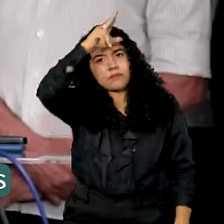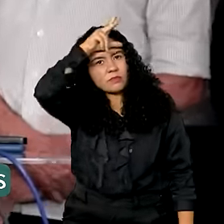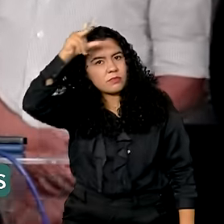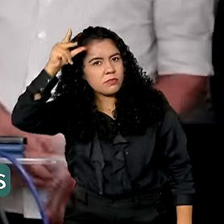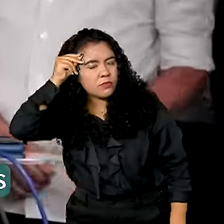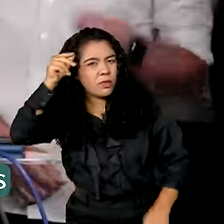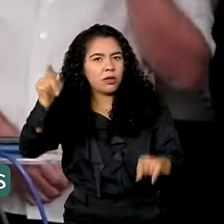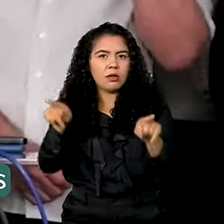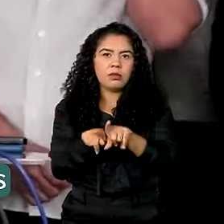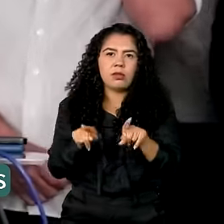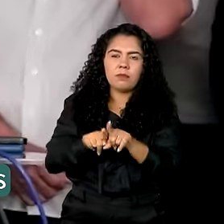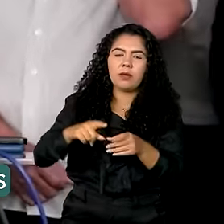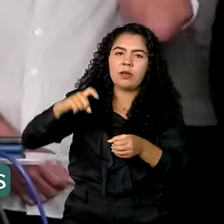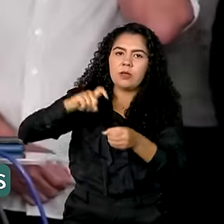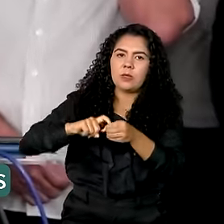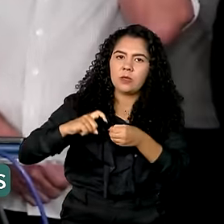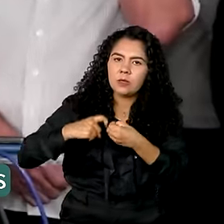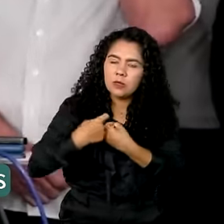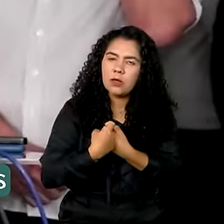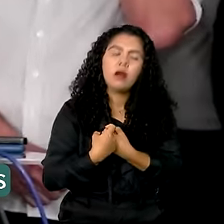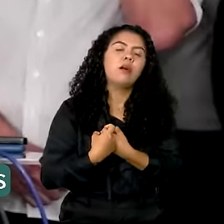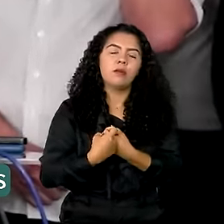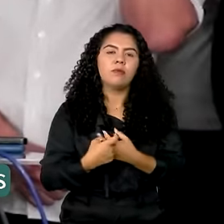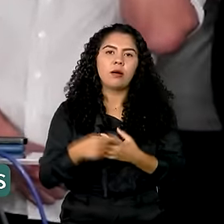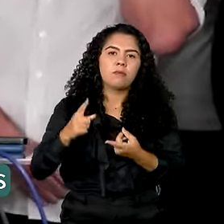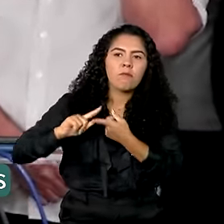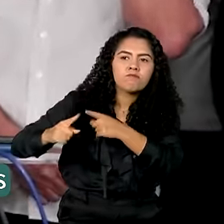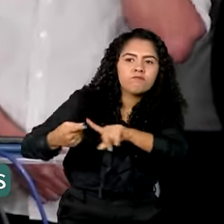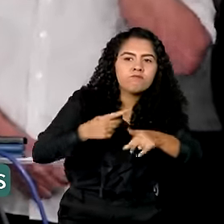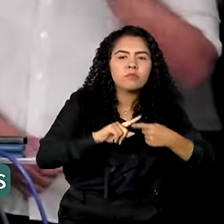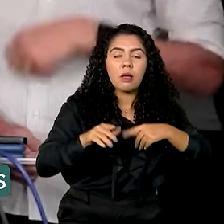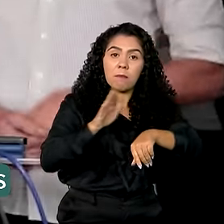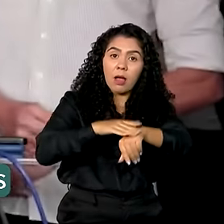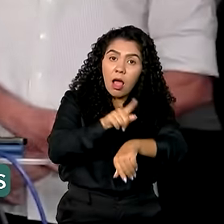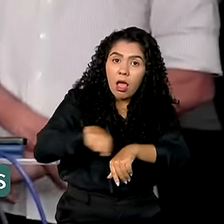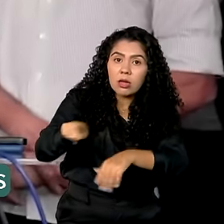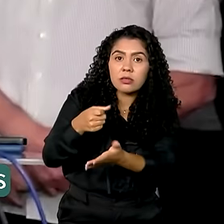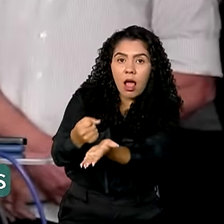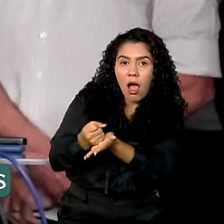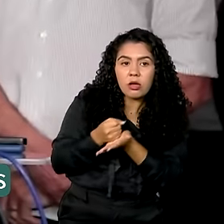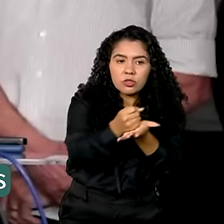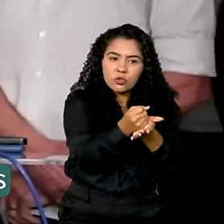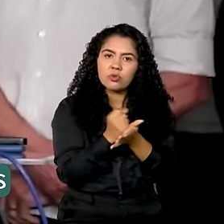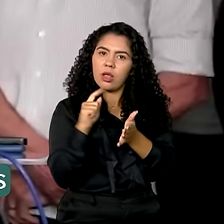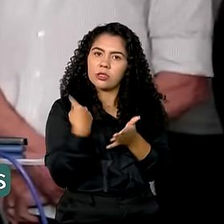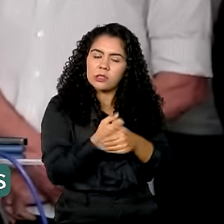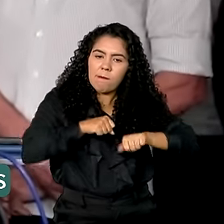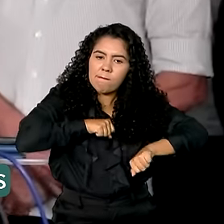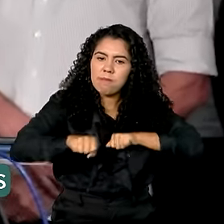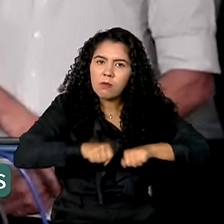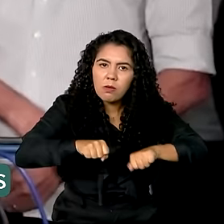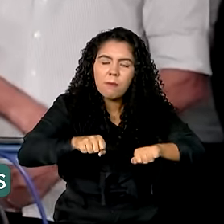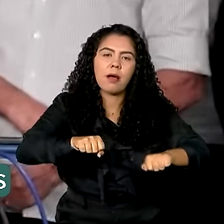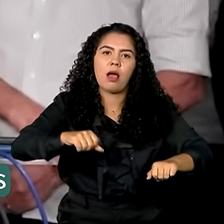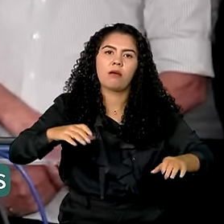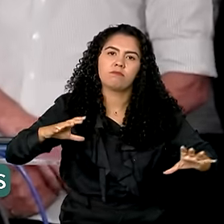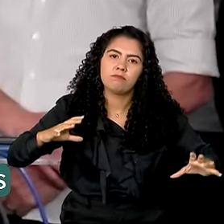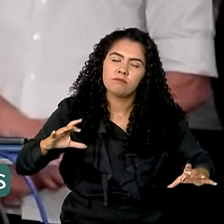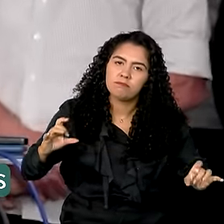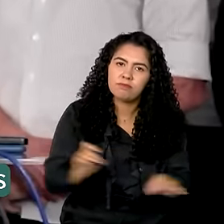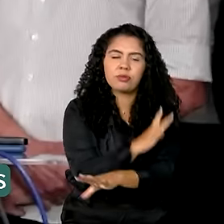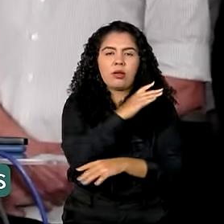consórcios de prefeitos, para que eles nos ajudem nessa mobilização das obras que são executadas pelos